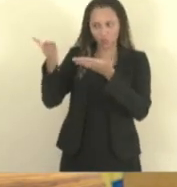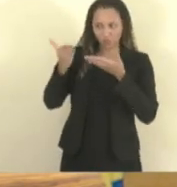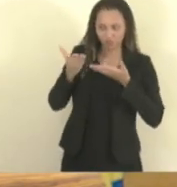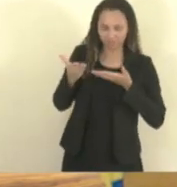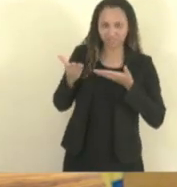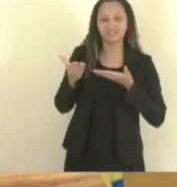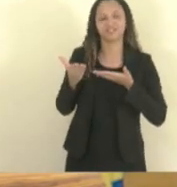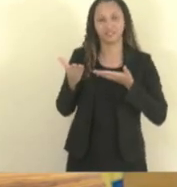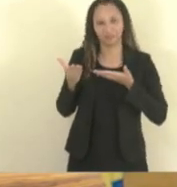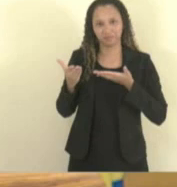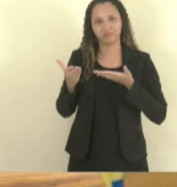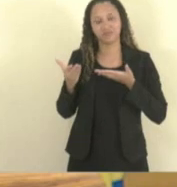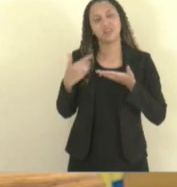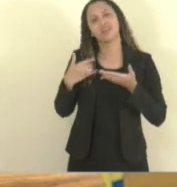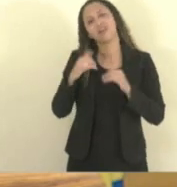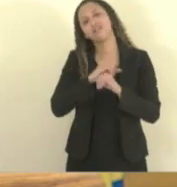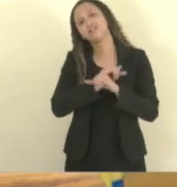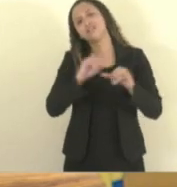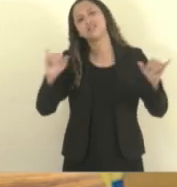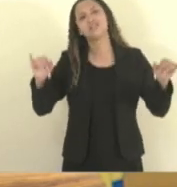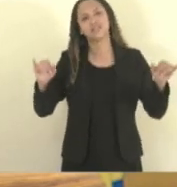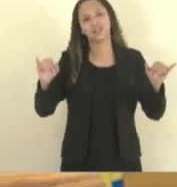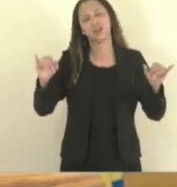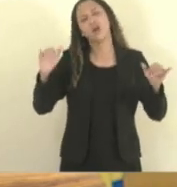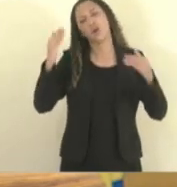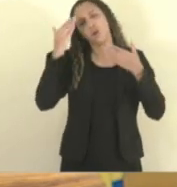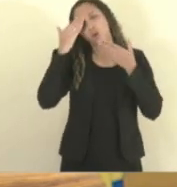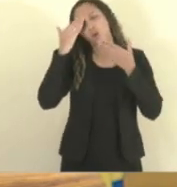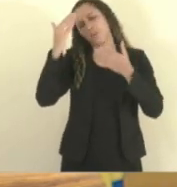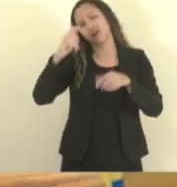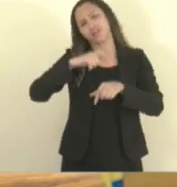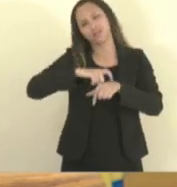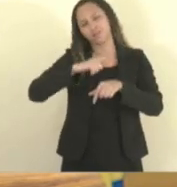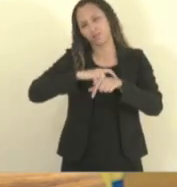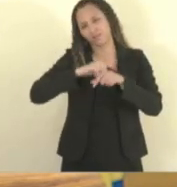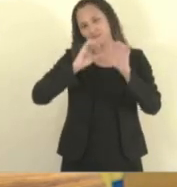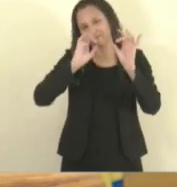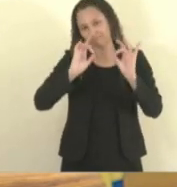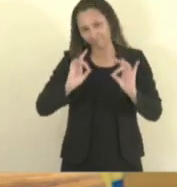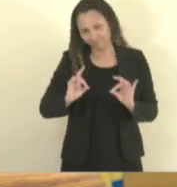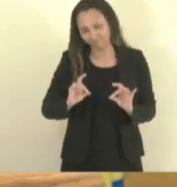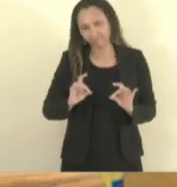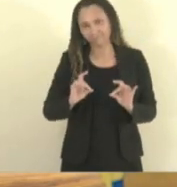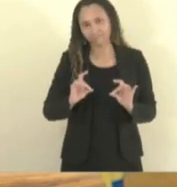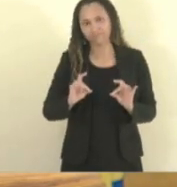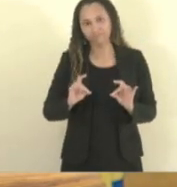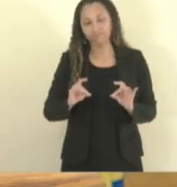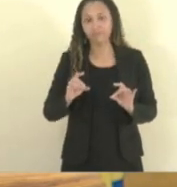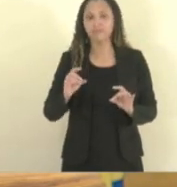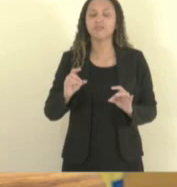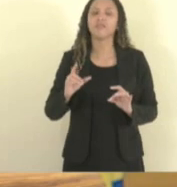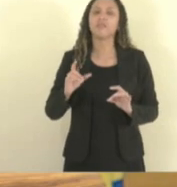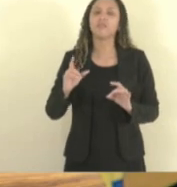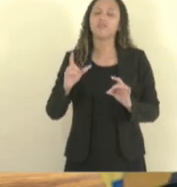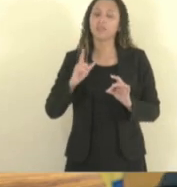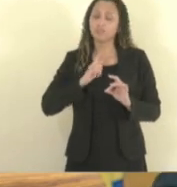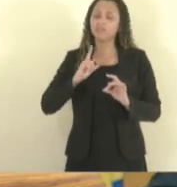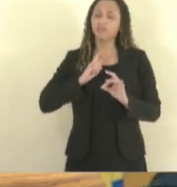dizer que momento. Obrigada por esse momento. Onde as famílias